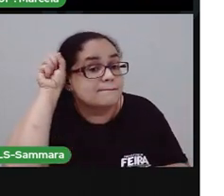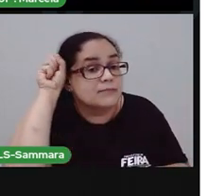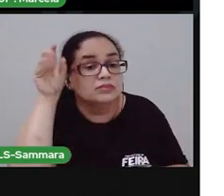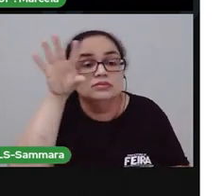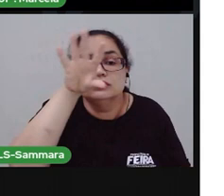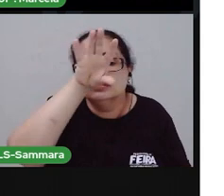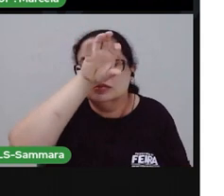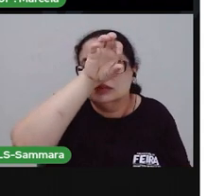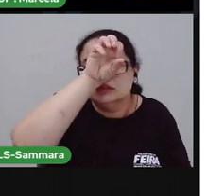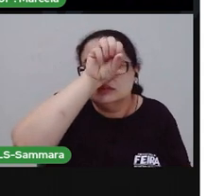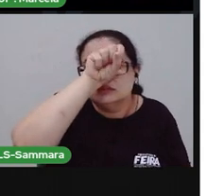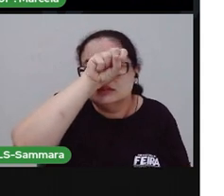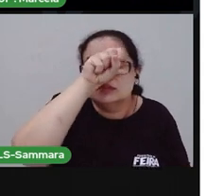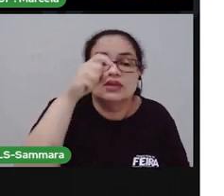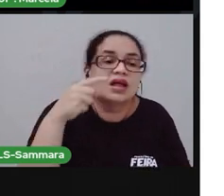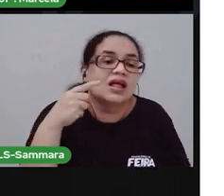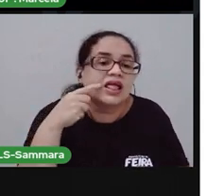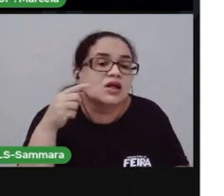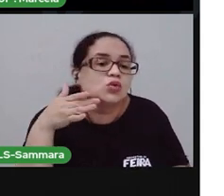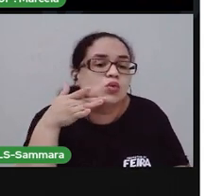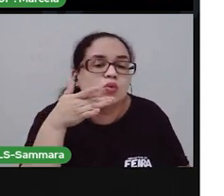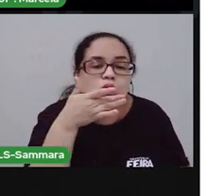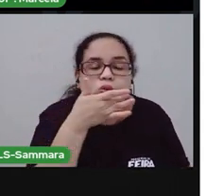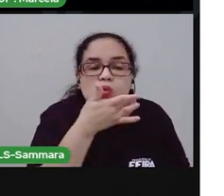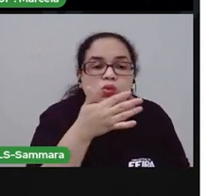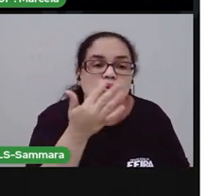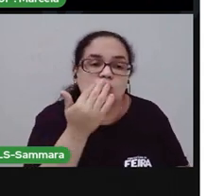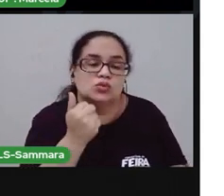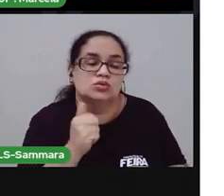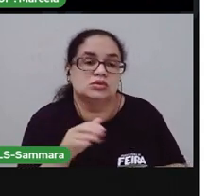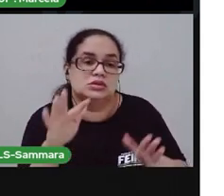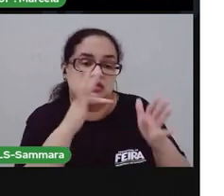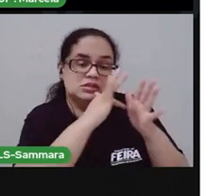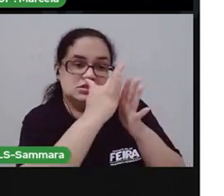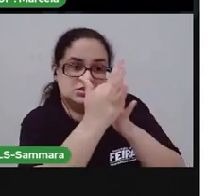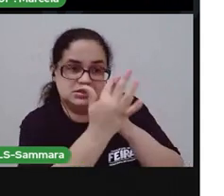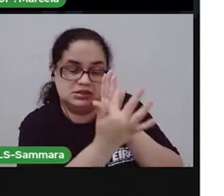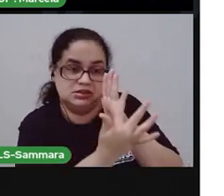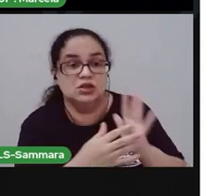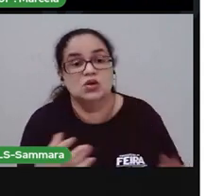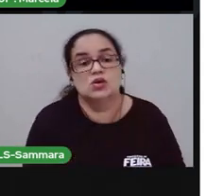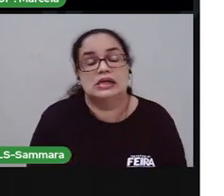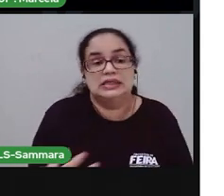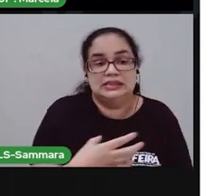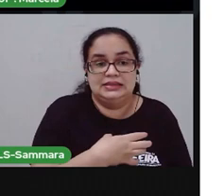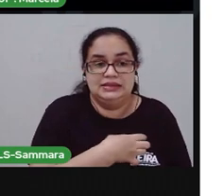olfato e paladar. São cinco os sentidos.